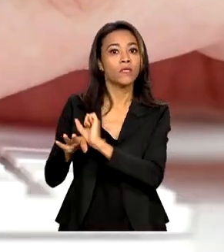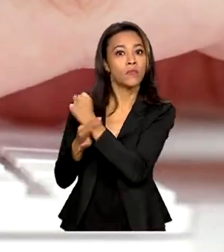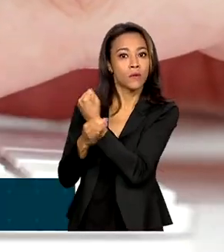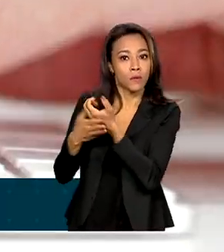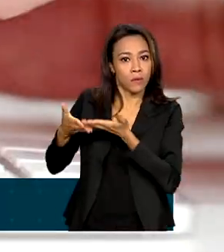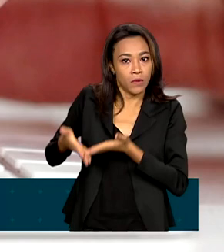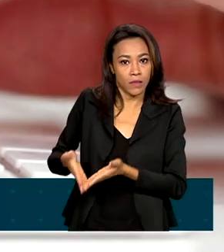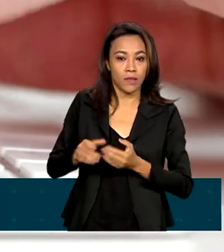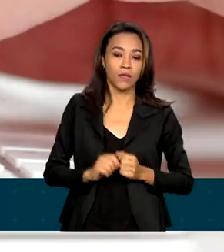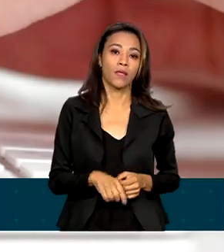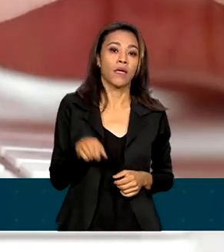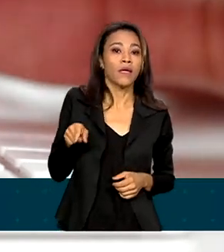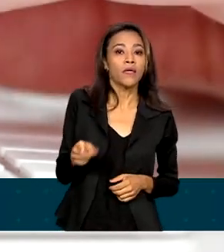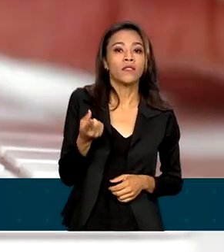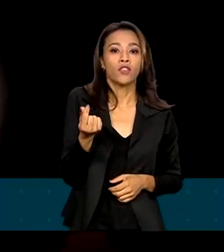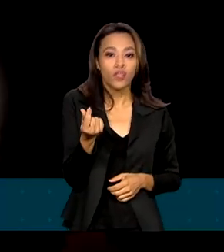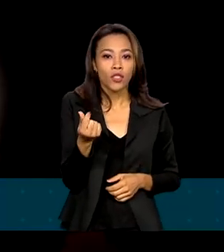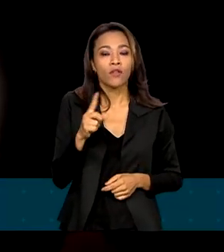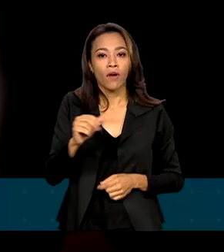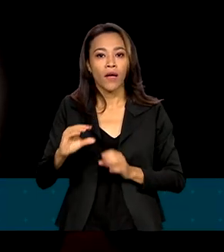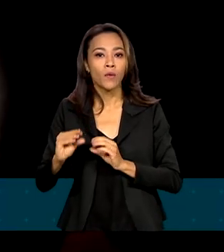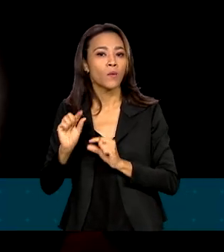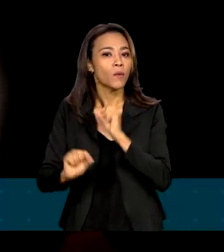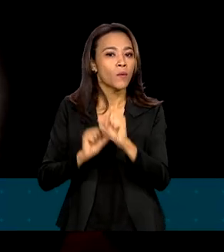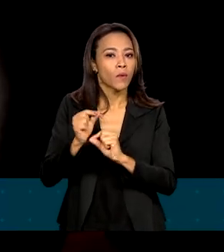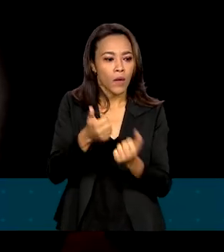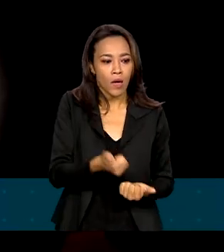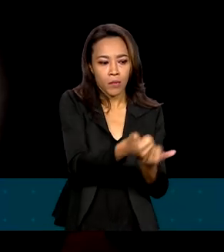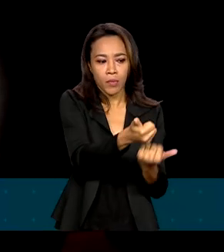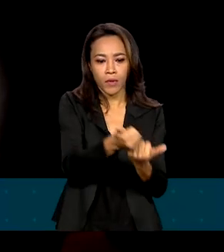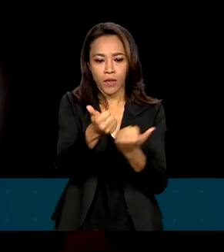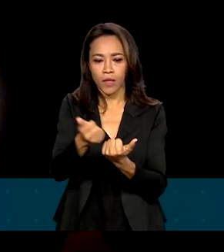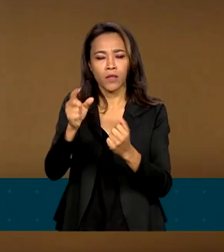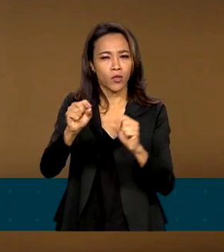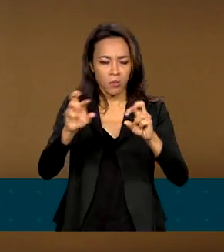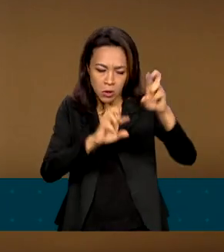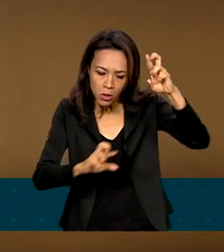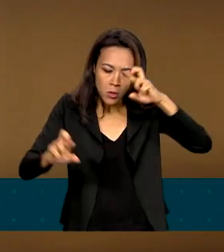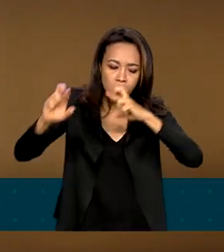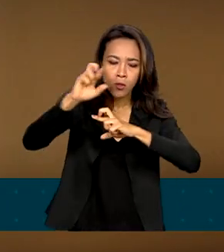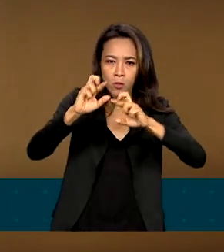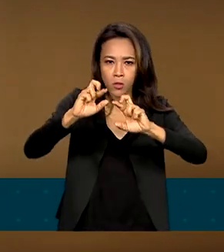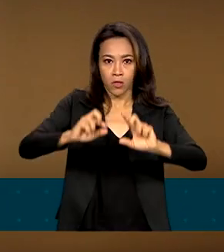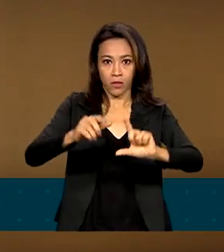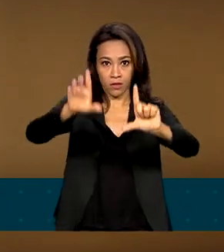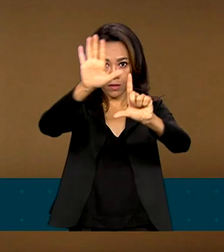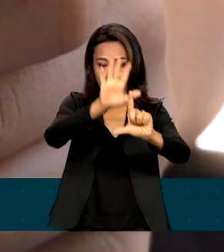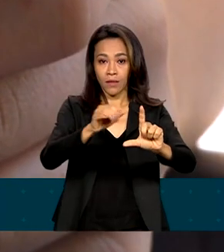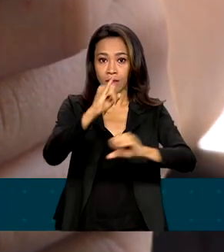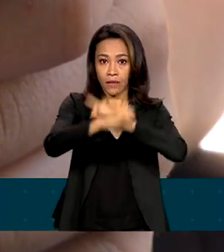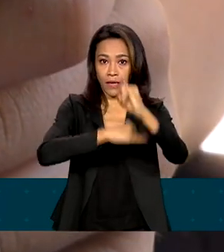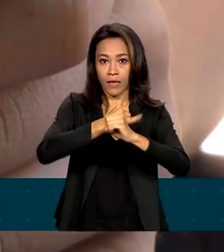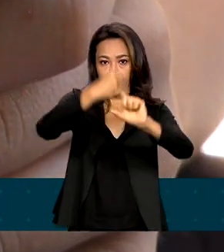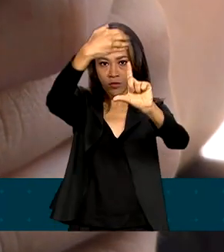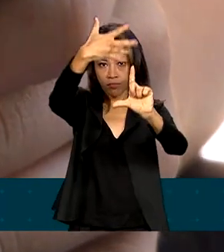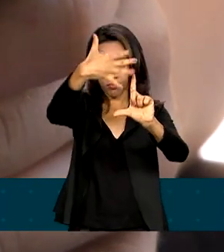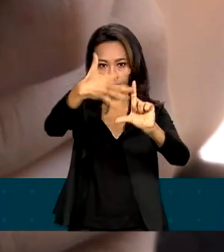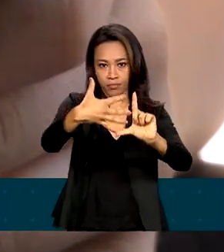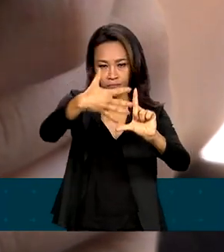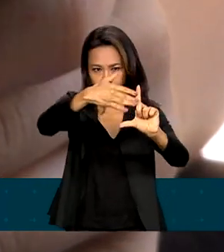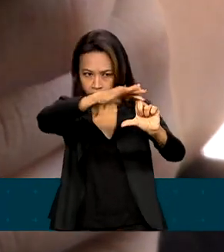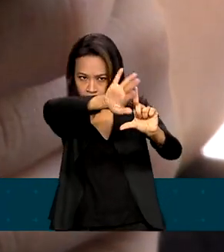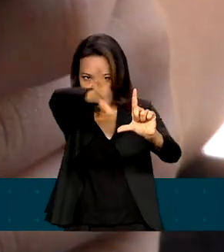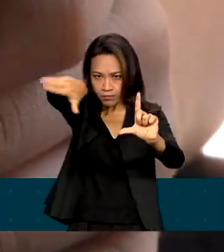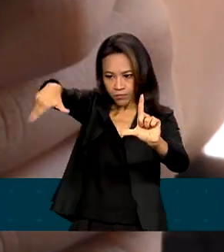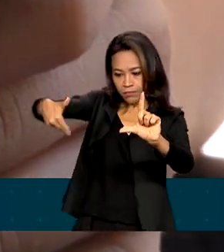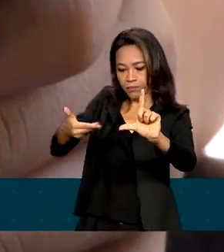Além disso, o dinheiro também vai para o reforço imediato do monitoramento da Deep Web, uma parte restrita da internet onde conteúdos são trocados